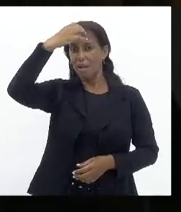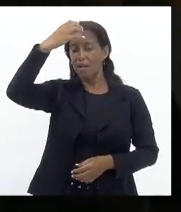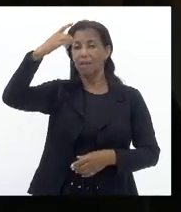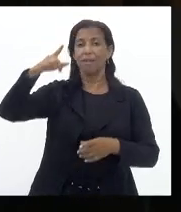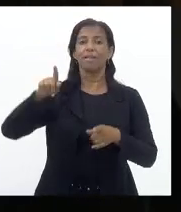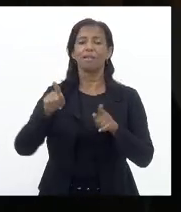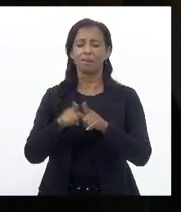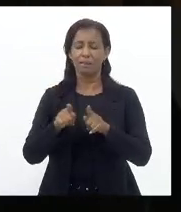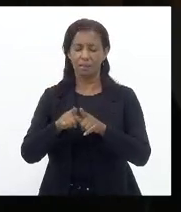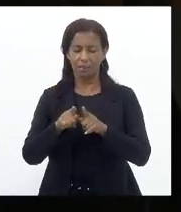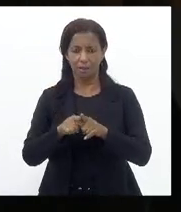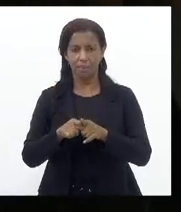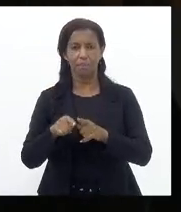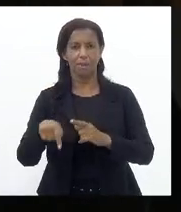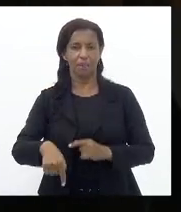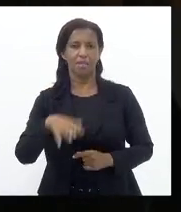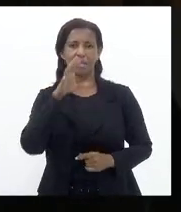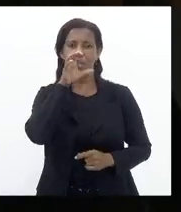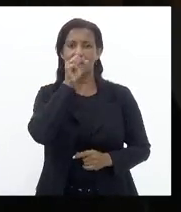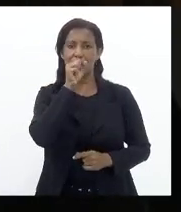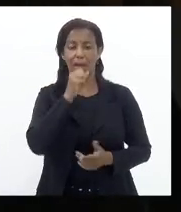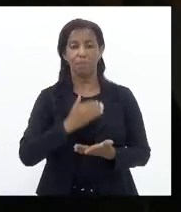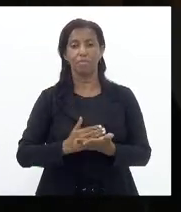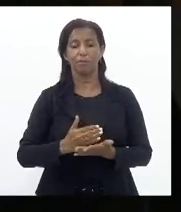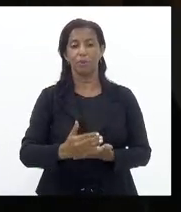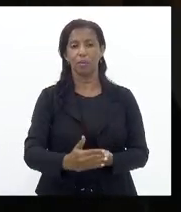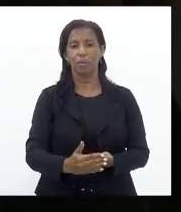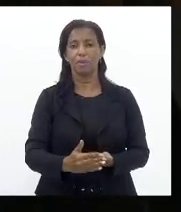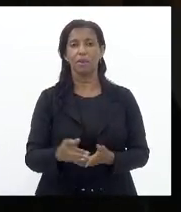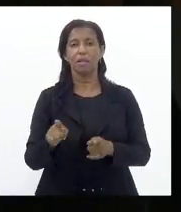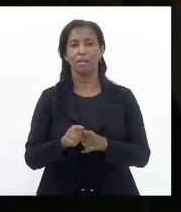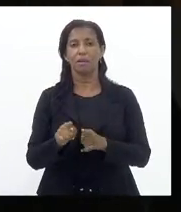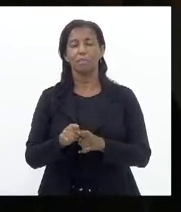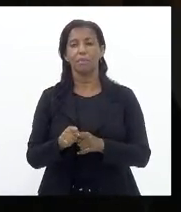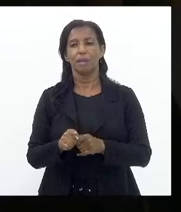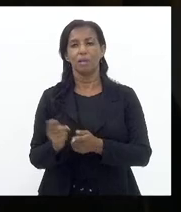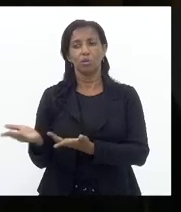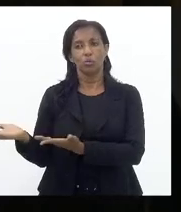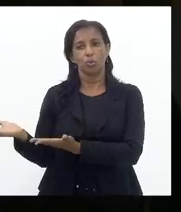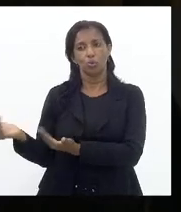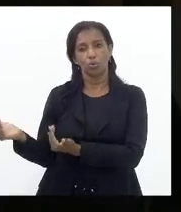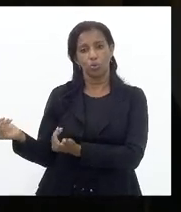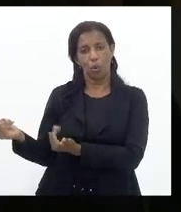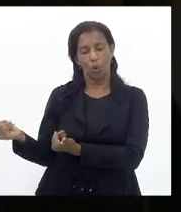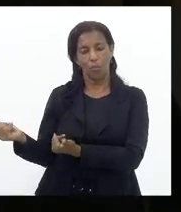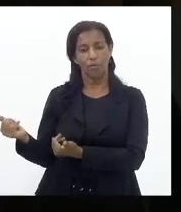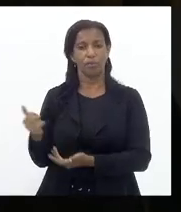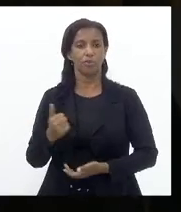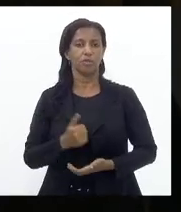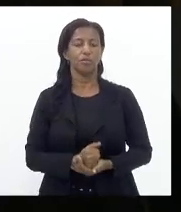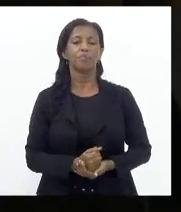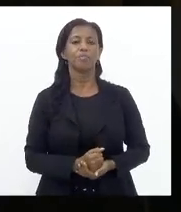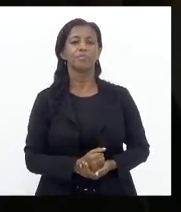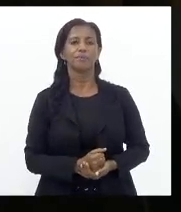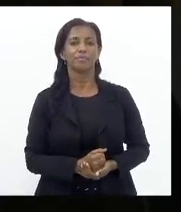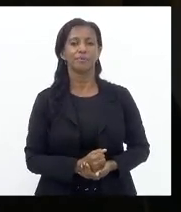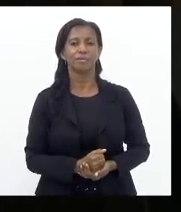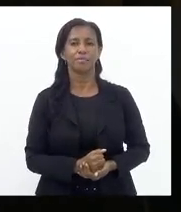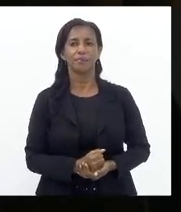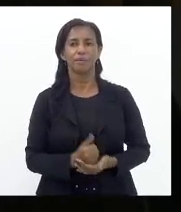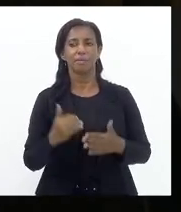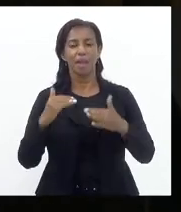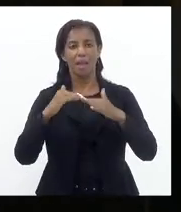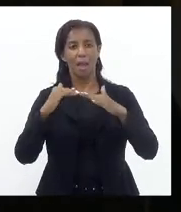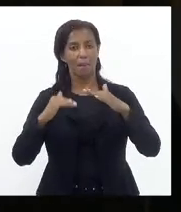Da mesma forma Neste sábado Vai começar Também A vacinação Das adolescentes Dos adolescentes Abaixo